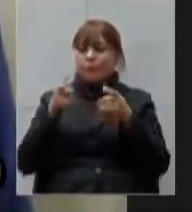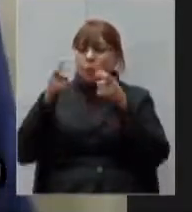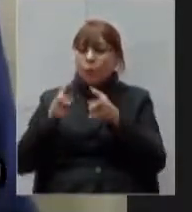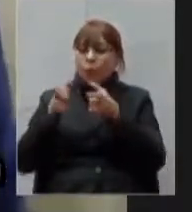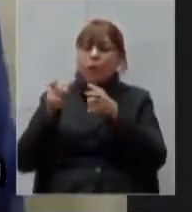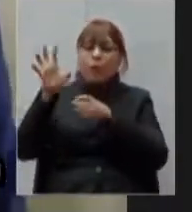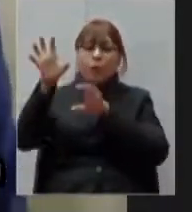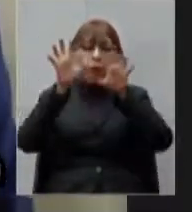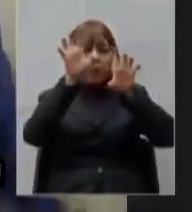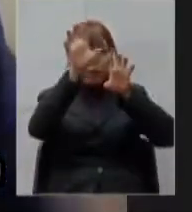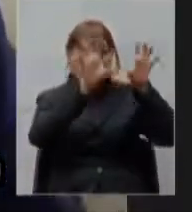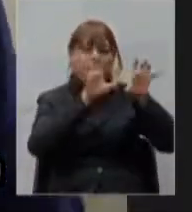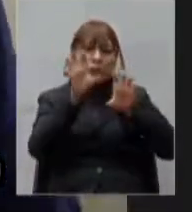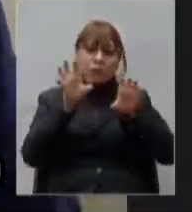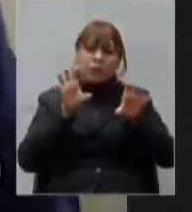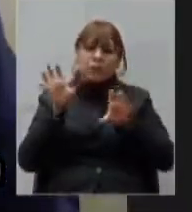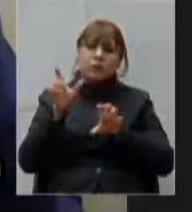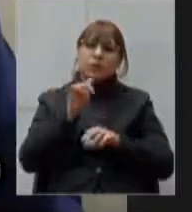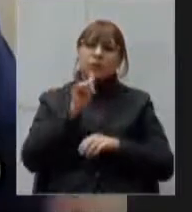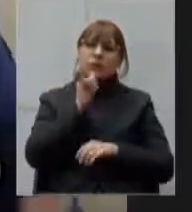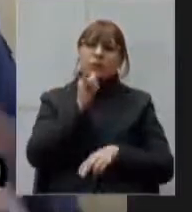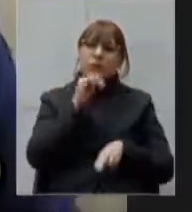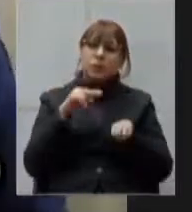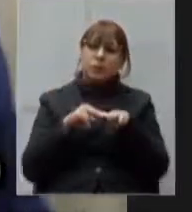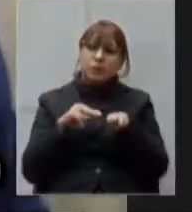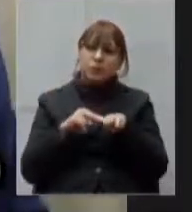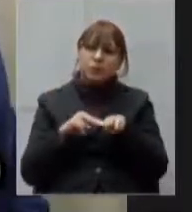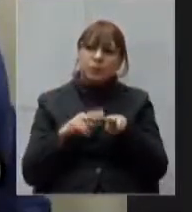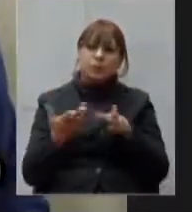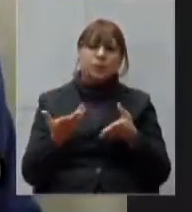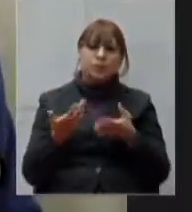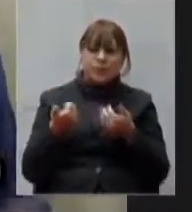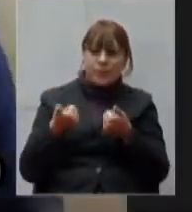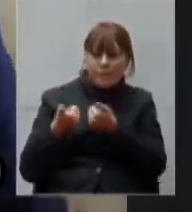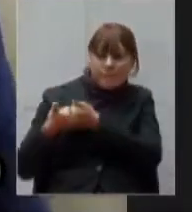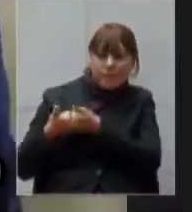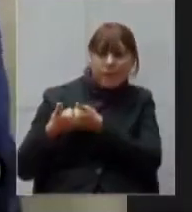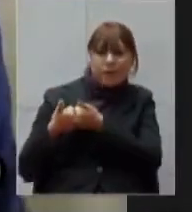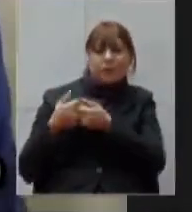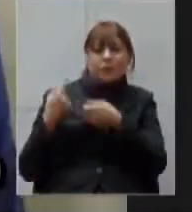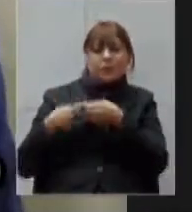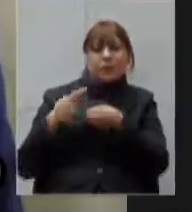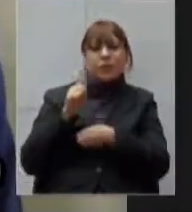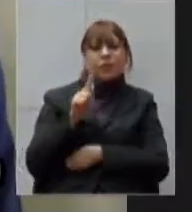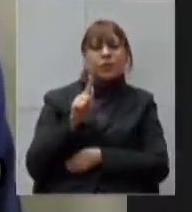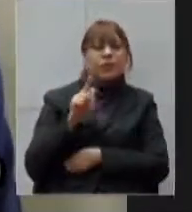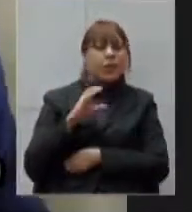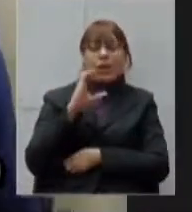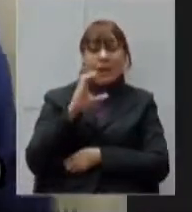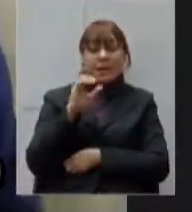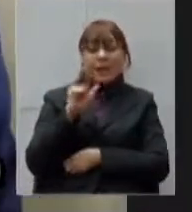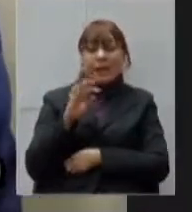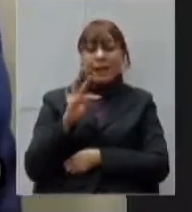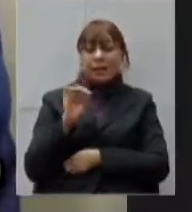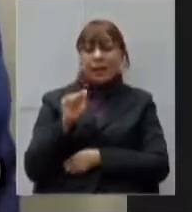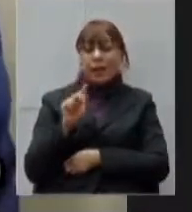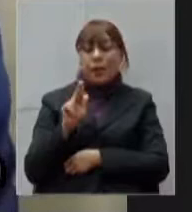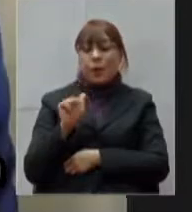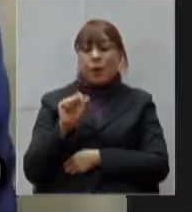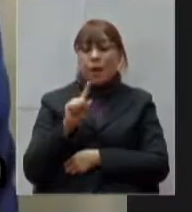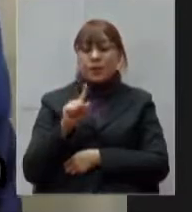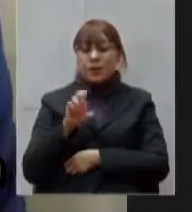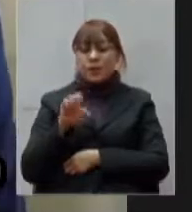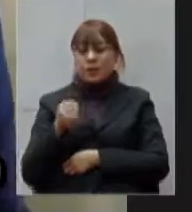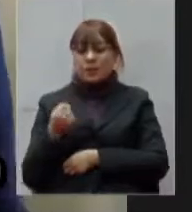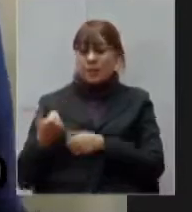situações como o caso de Mureaé uma cidade vizinha minha aqui em Cataguá nós estamos a 50 quilômetros de distância de Mureaé